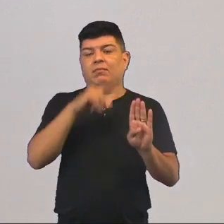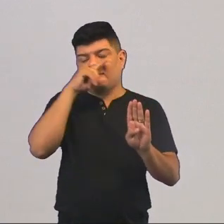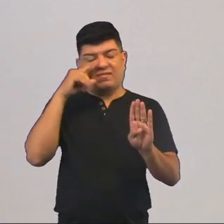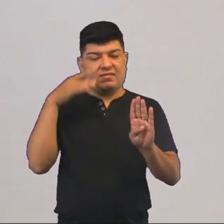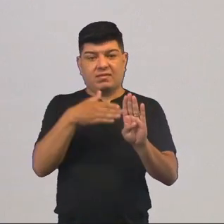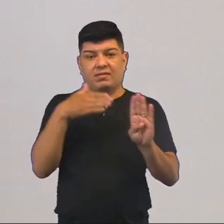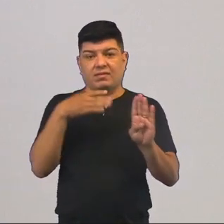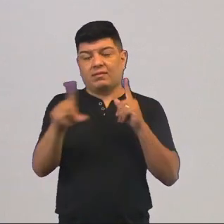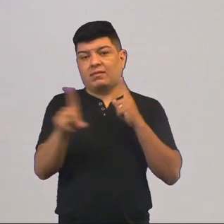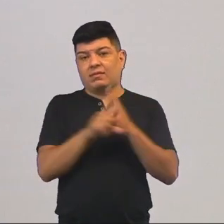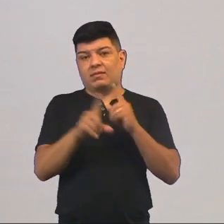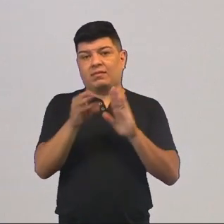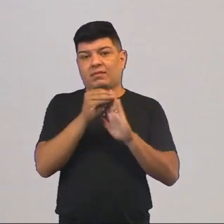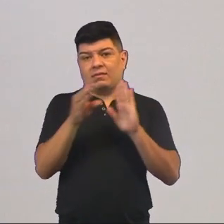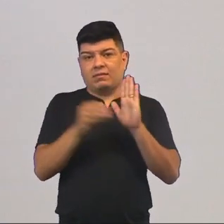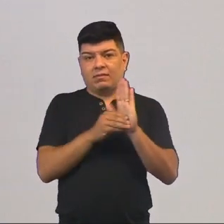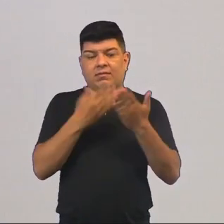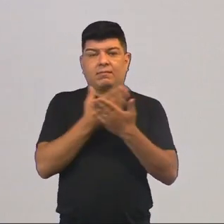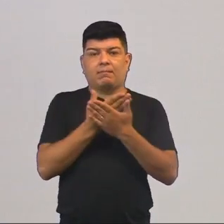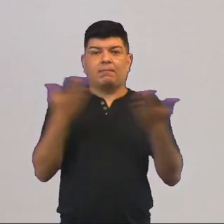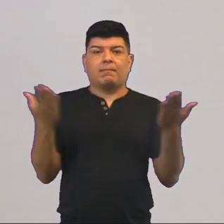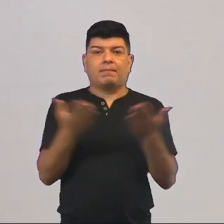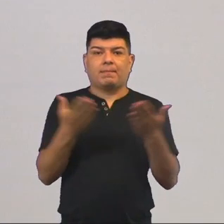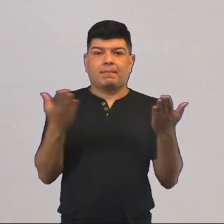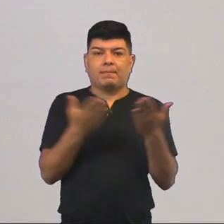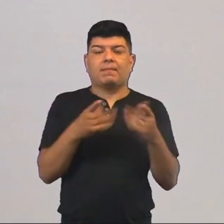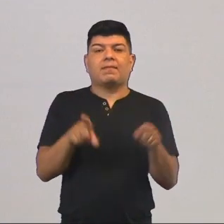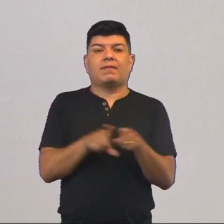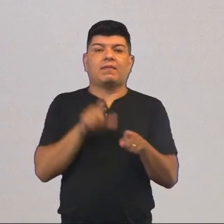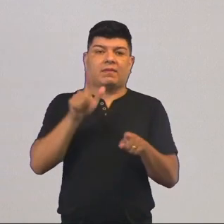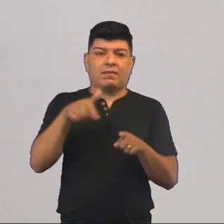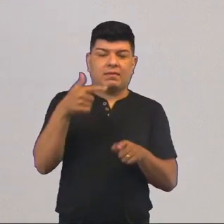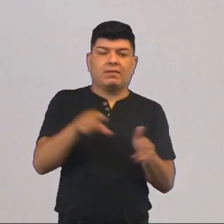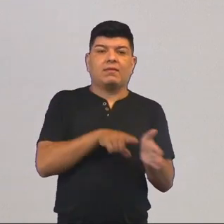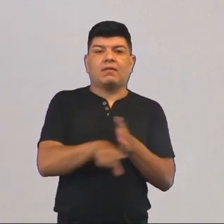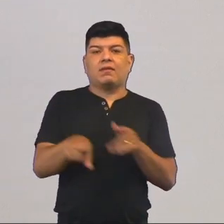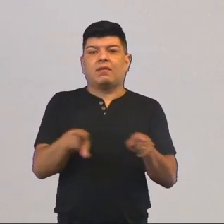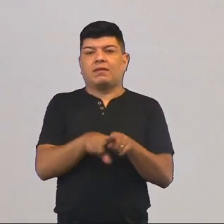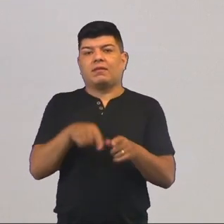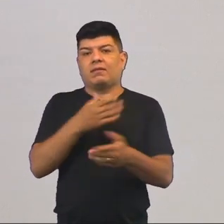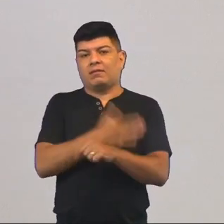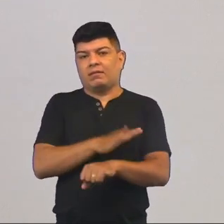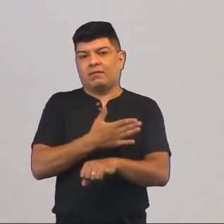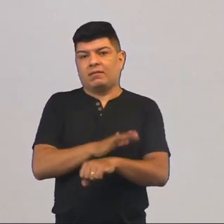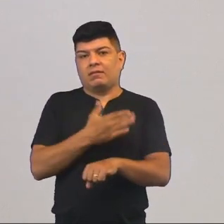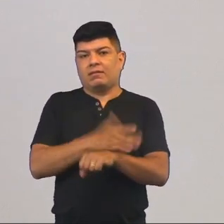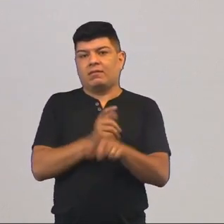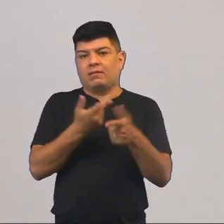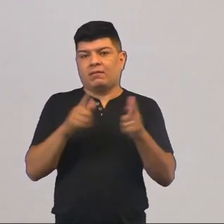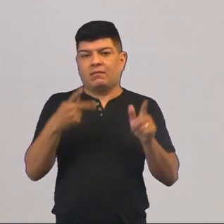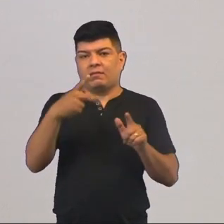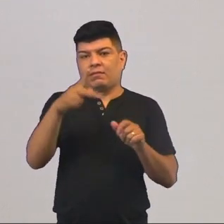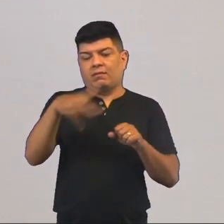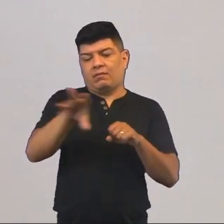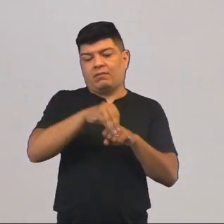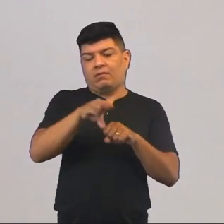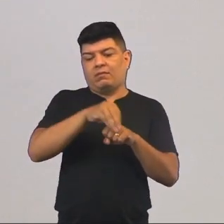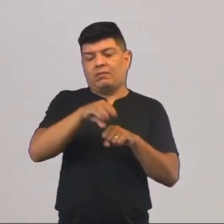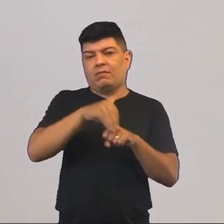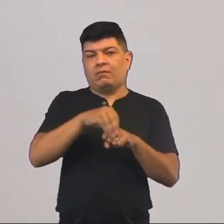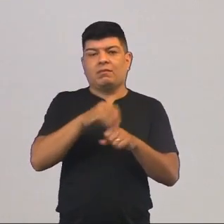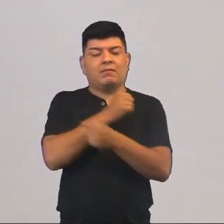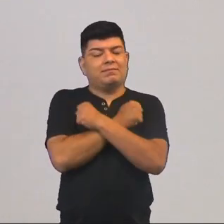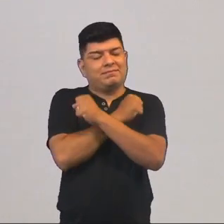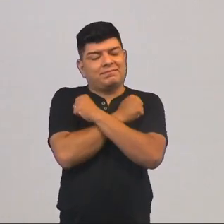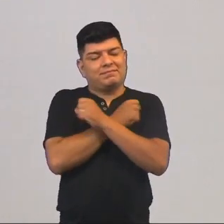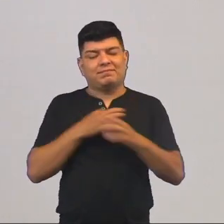Eduque, você vai encontrar o conteúdo da aula de hoje, bem como outras questões para você estar praticando, aumentando assim o seu conhecimento.